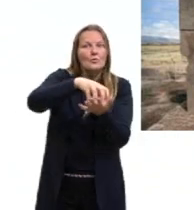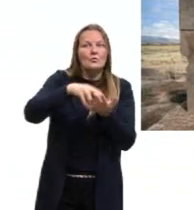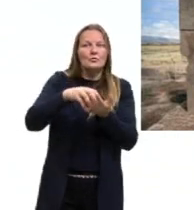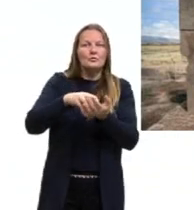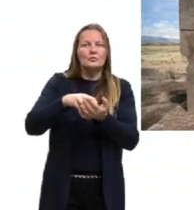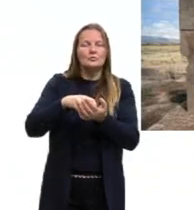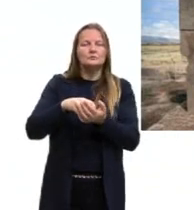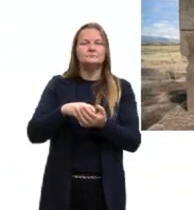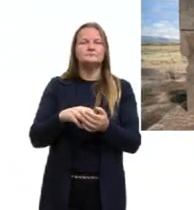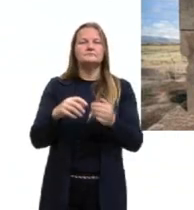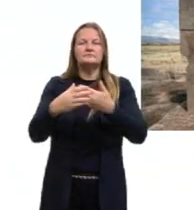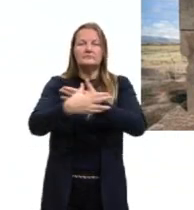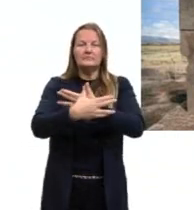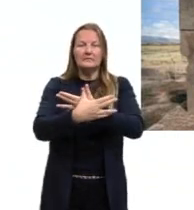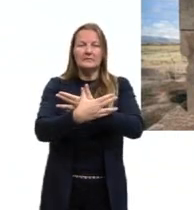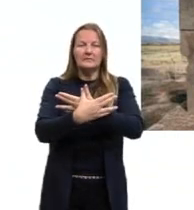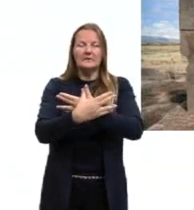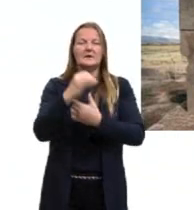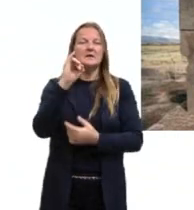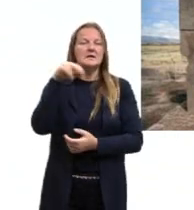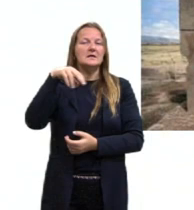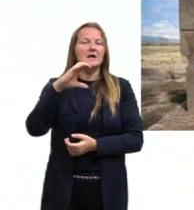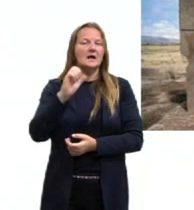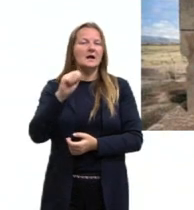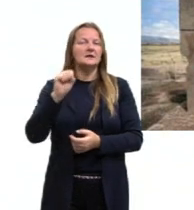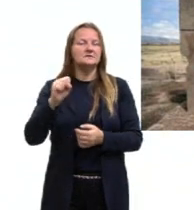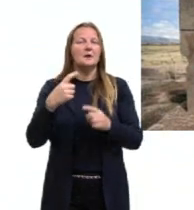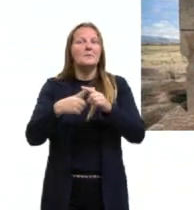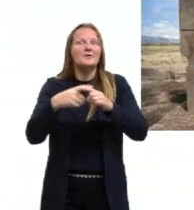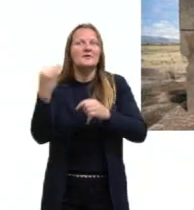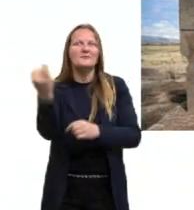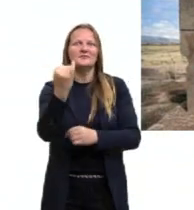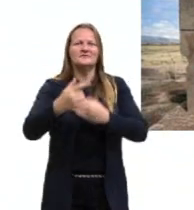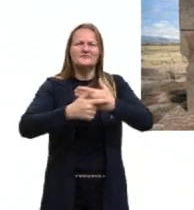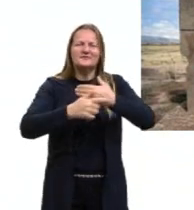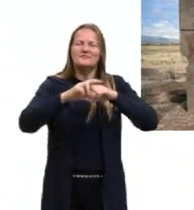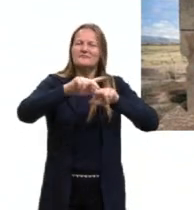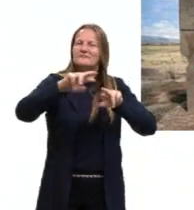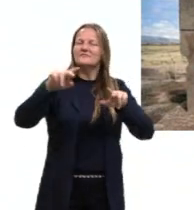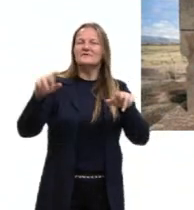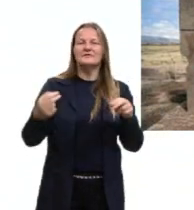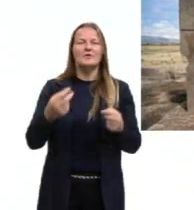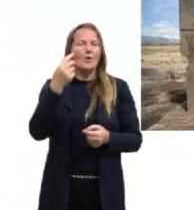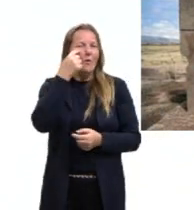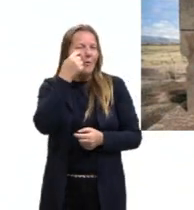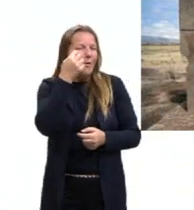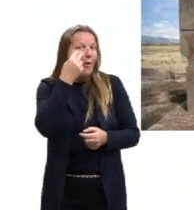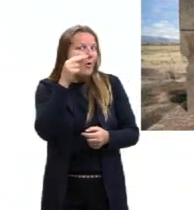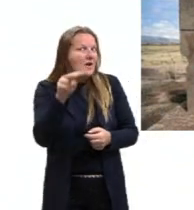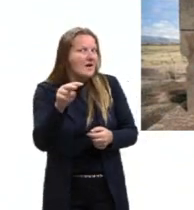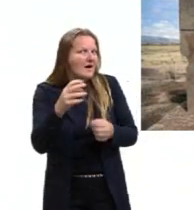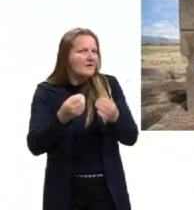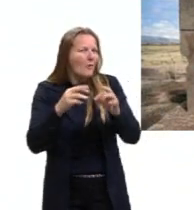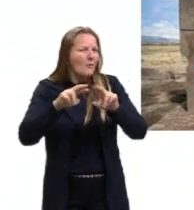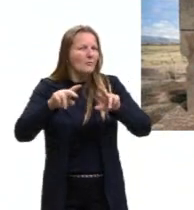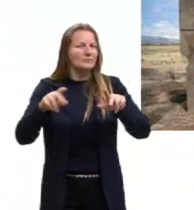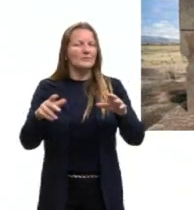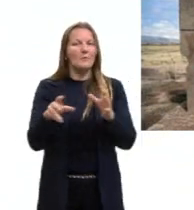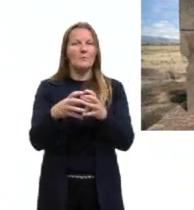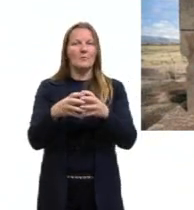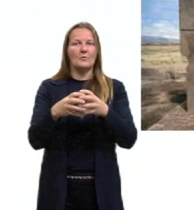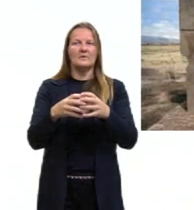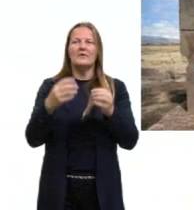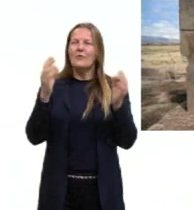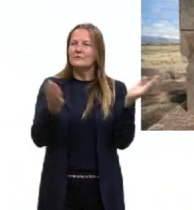porque no início da aula eu disse, né? Ah, a importância da gente descolonizar o nosso olhar. E sim, porque quando nós olhamos